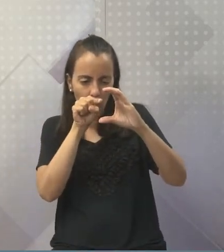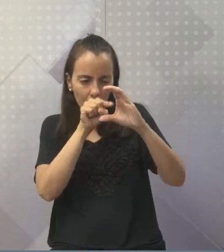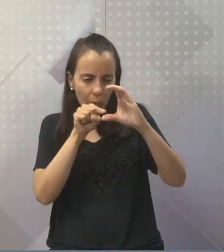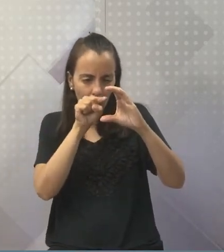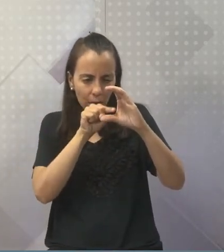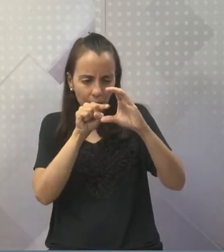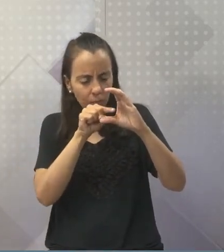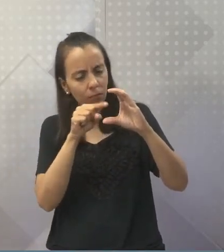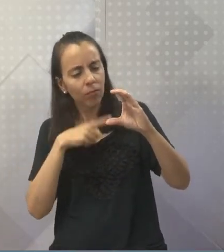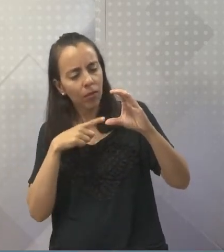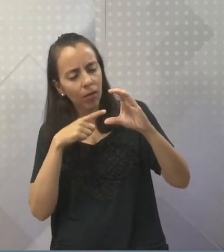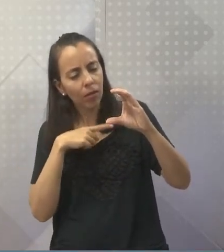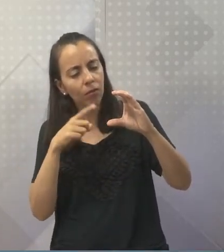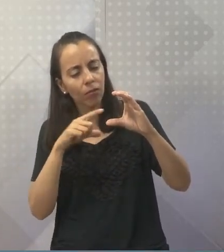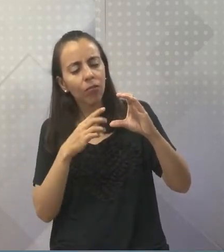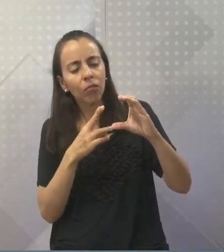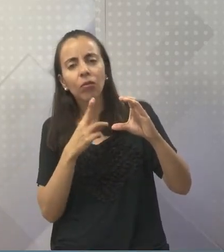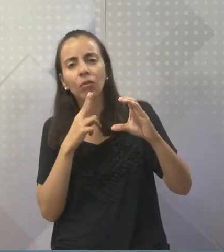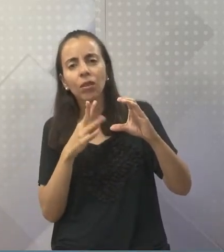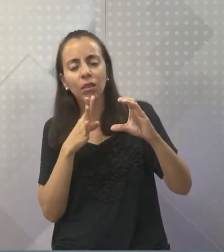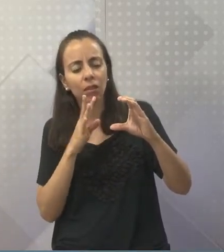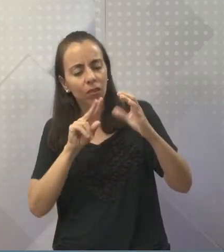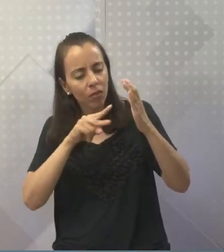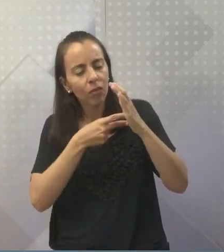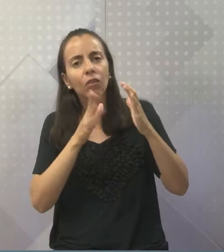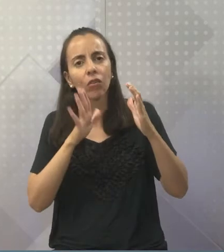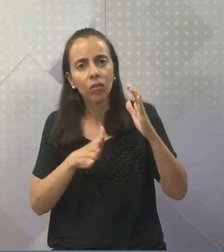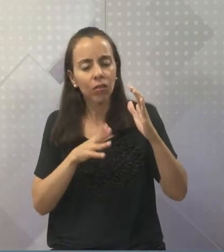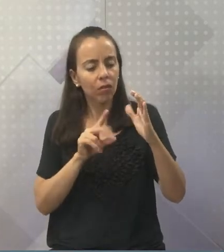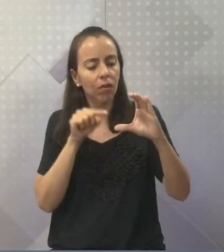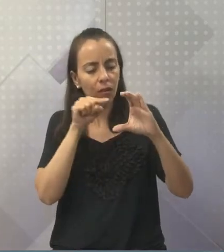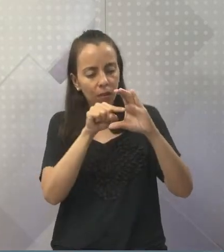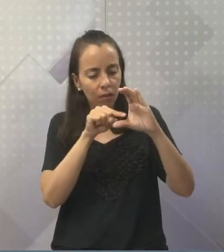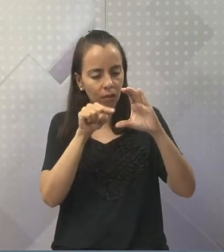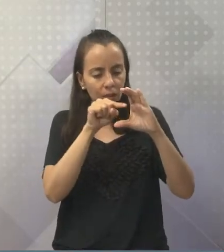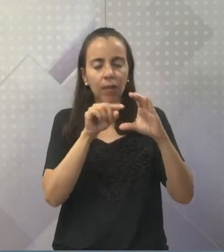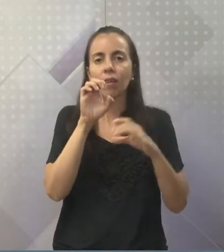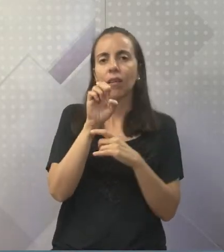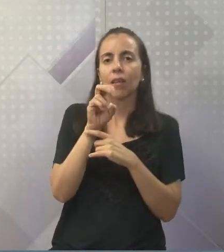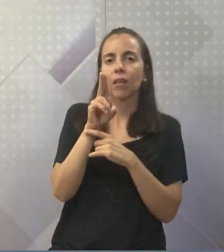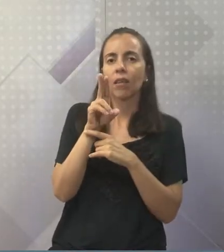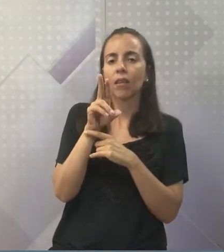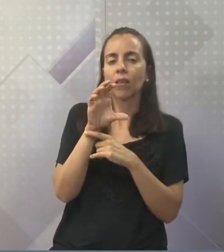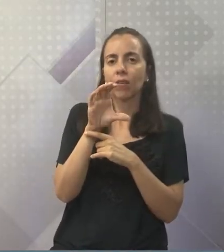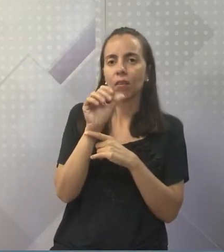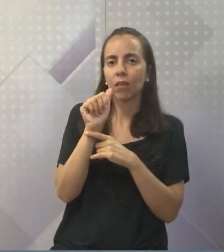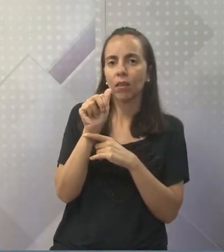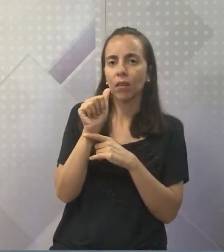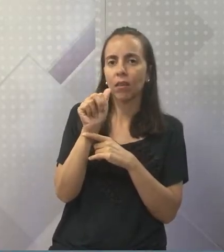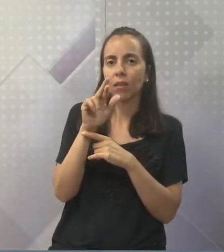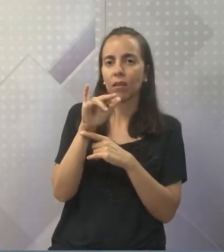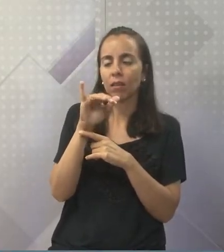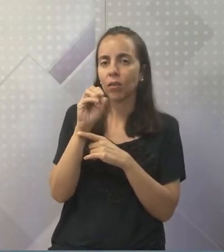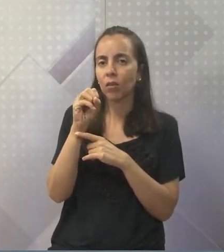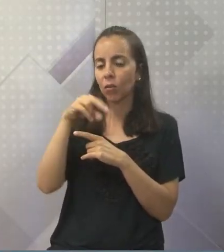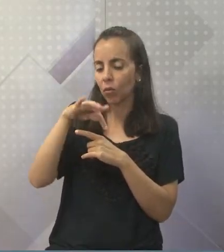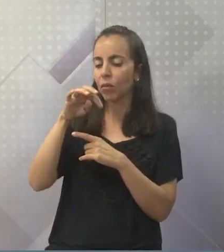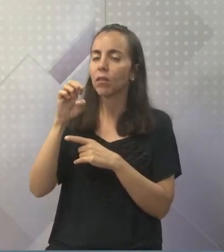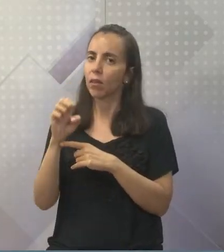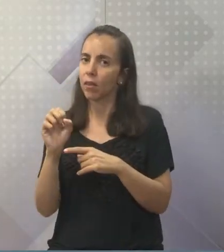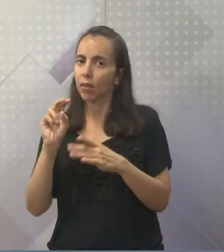ela é chamada de eucarionte. Eu significa verdadeiro.